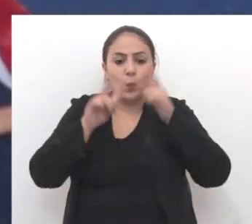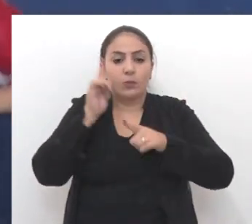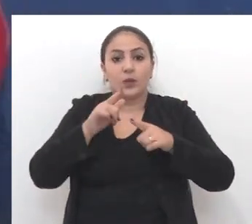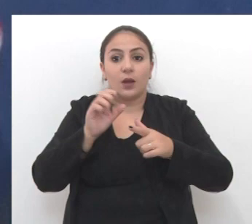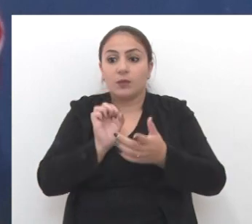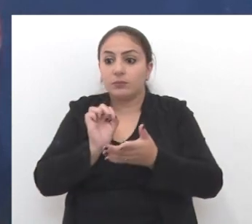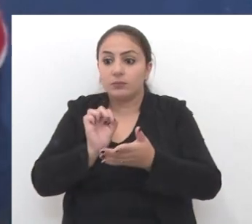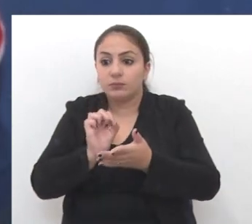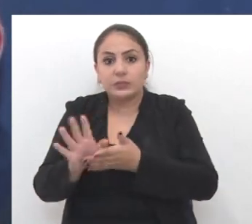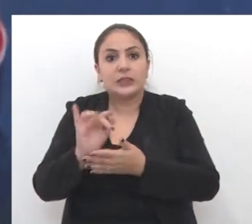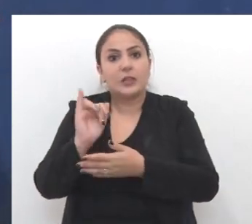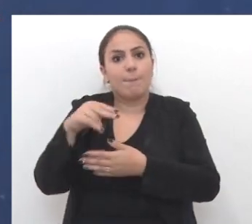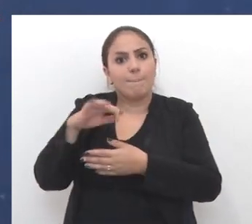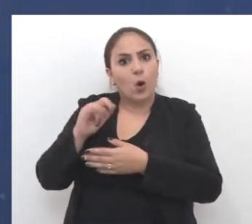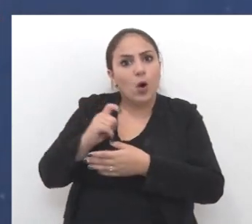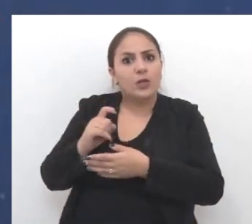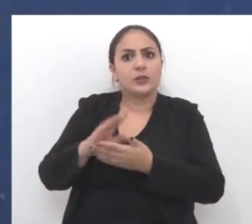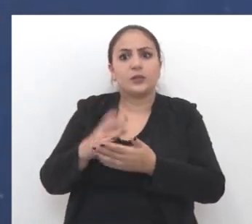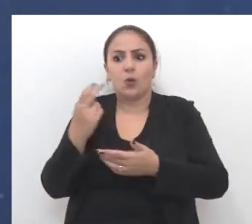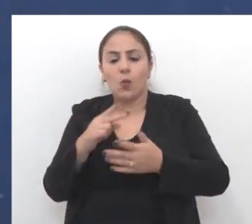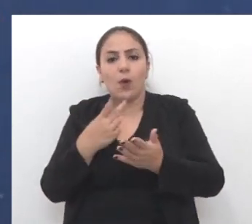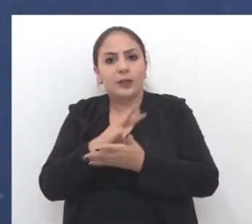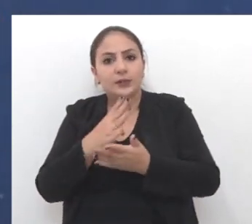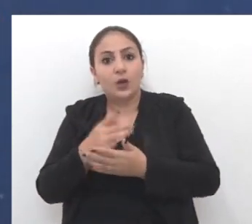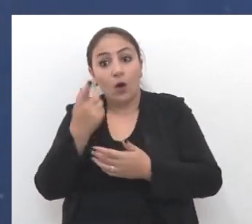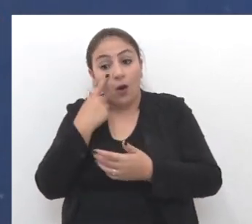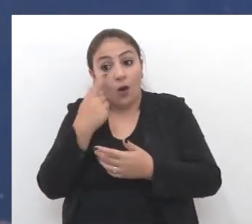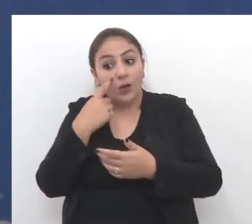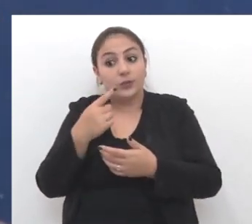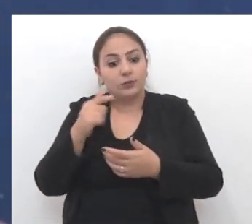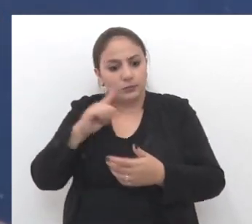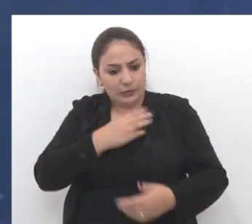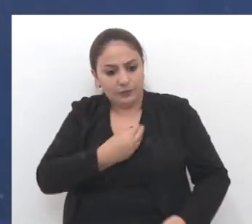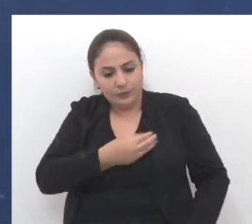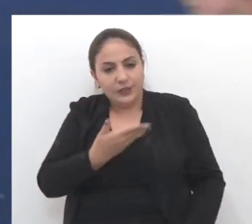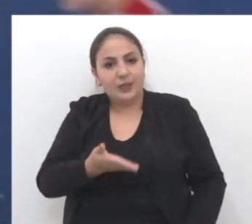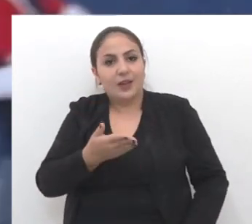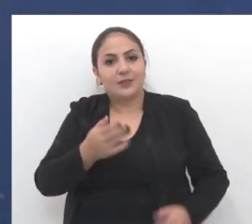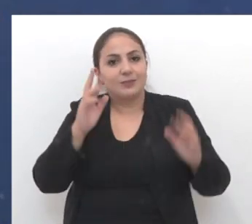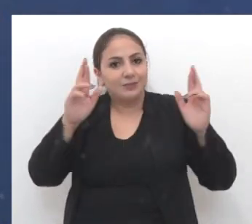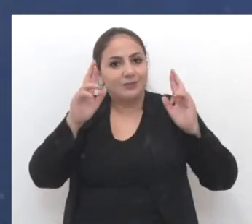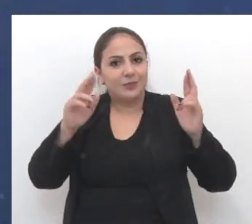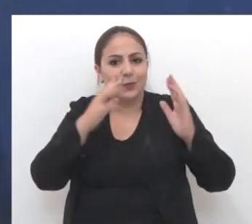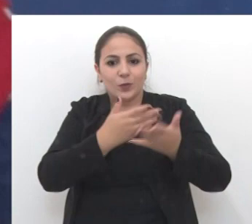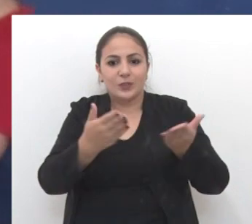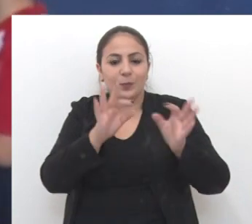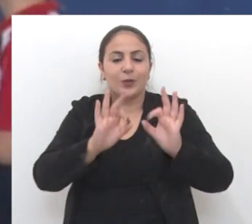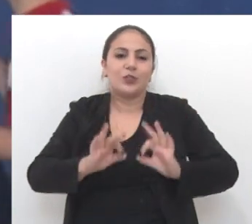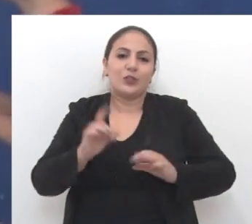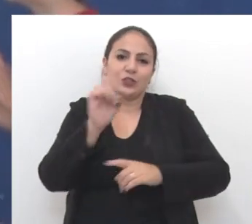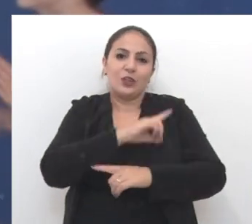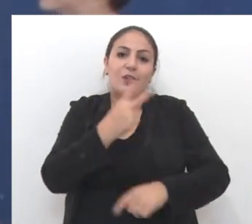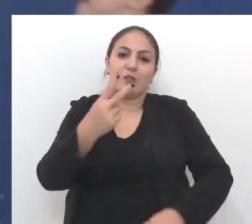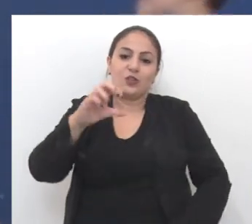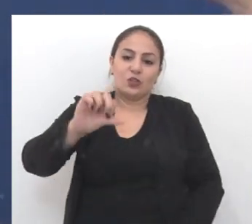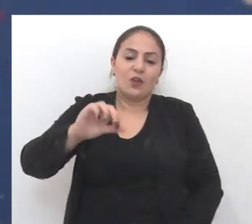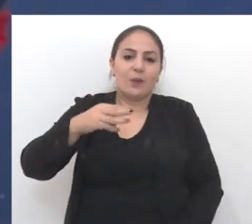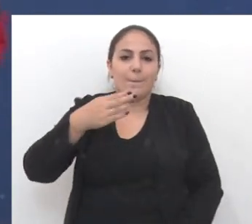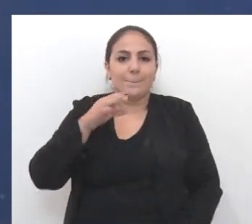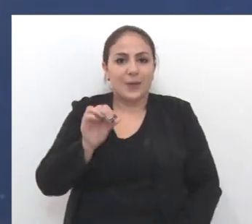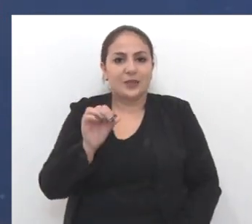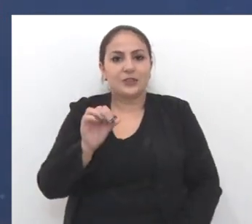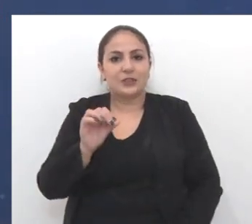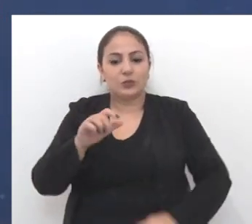conseguem, eles pegam e mandam o inbox, o atos, estou aqui, presente, torcendo por vocês, pelos projetos. Então, no dia 29 de